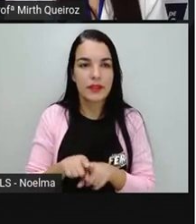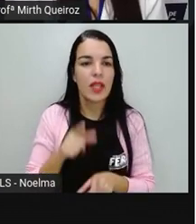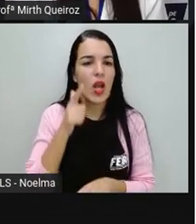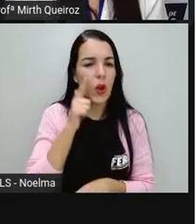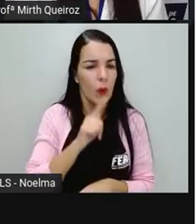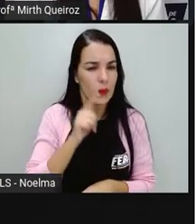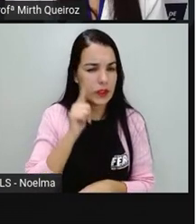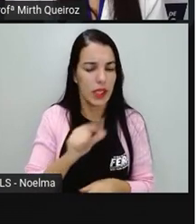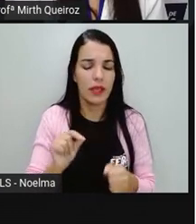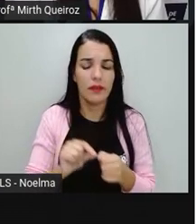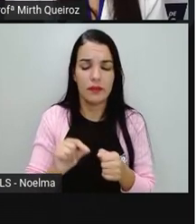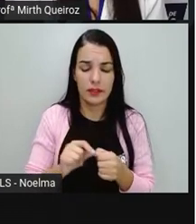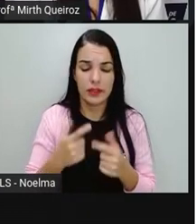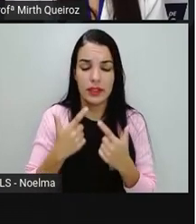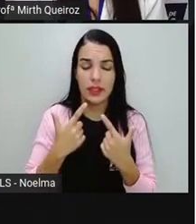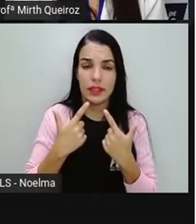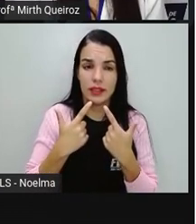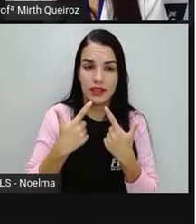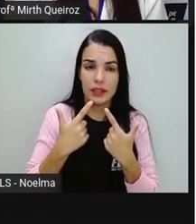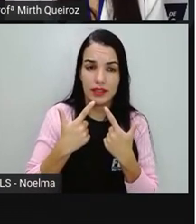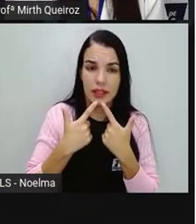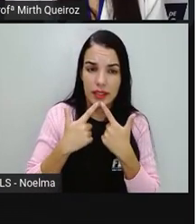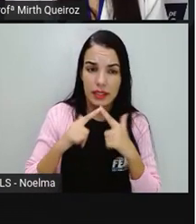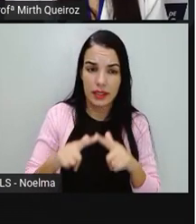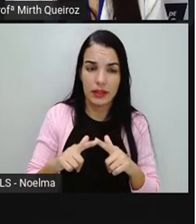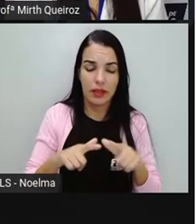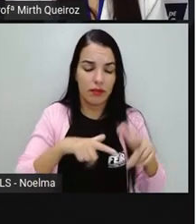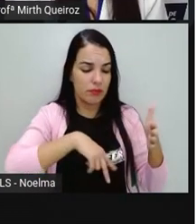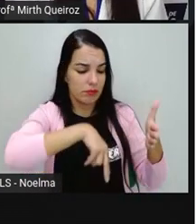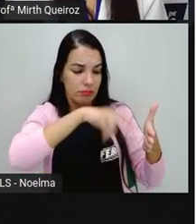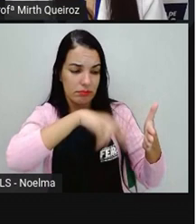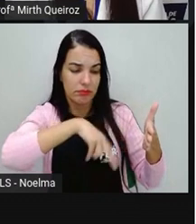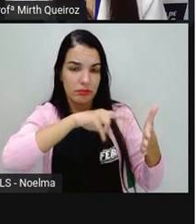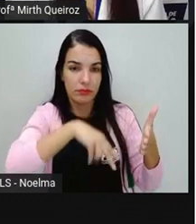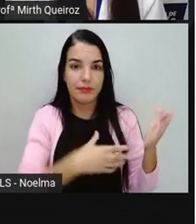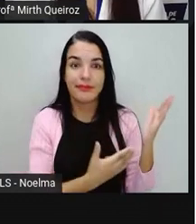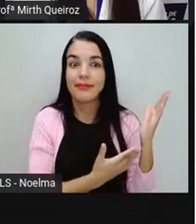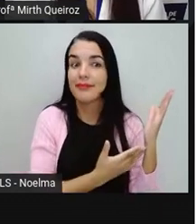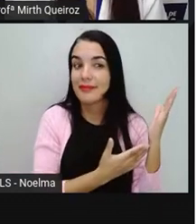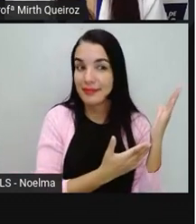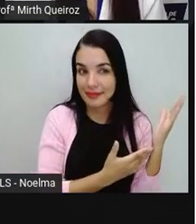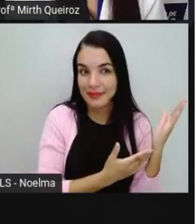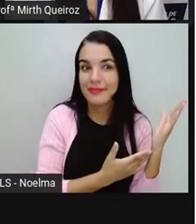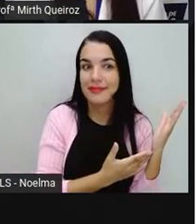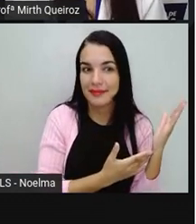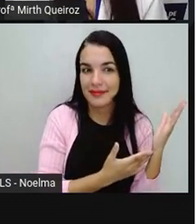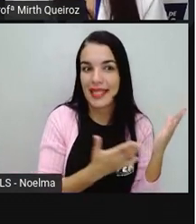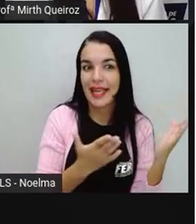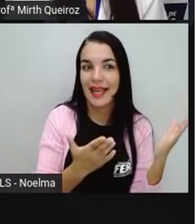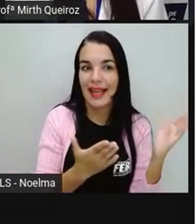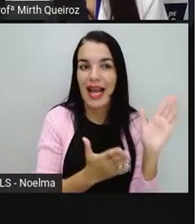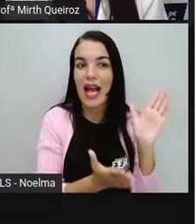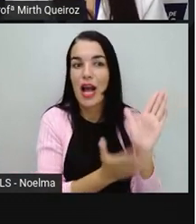essa leitura da imagem. A propaganda publicitária,